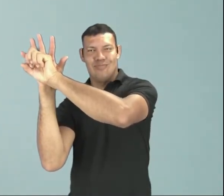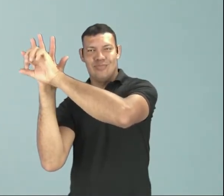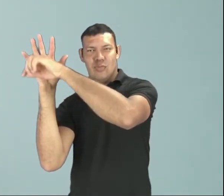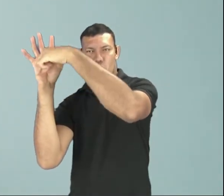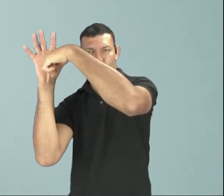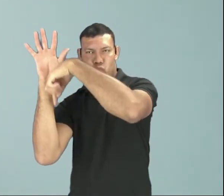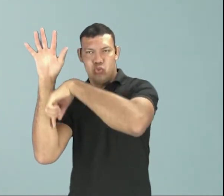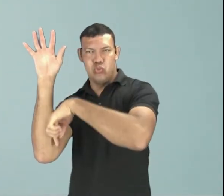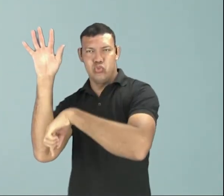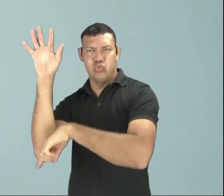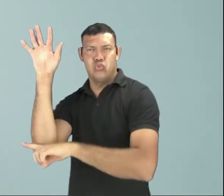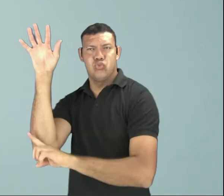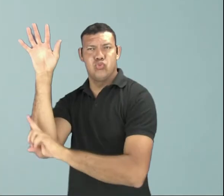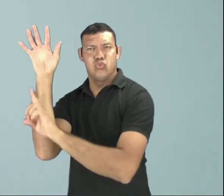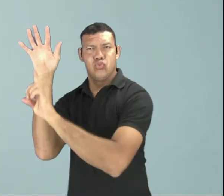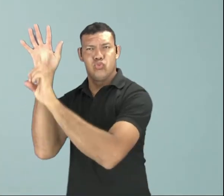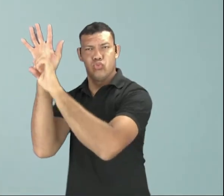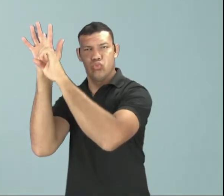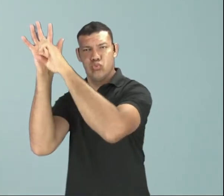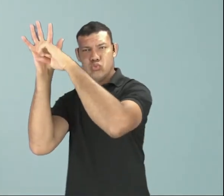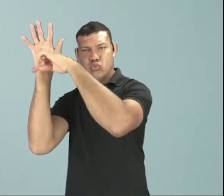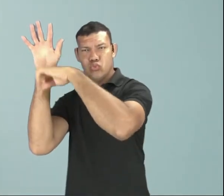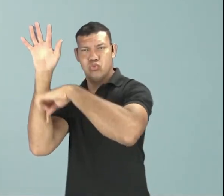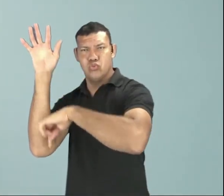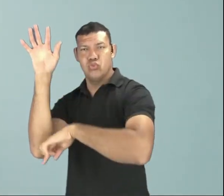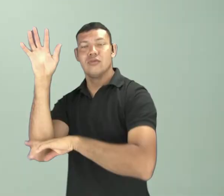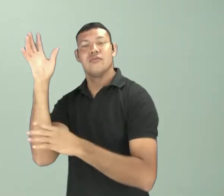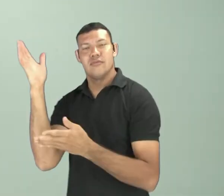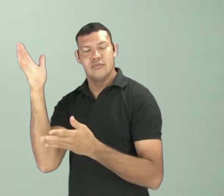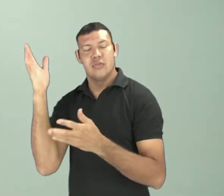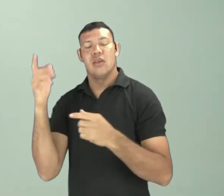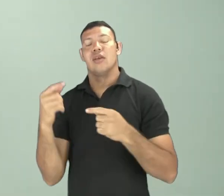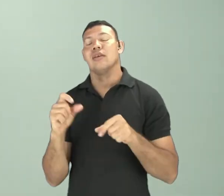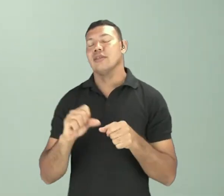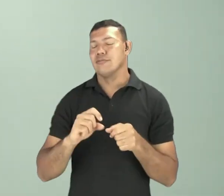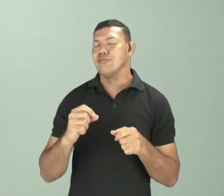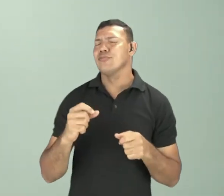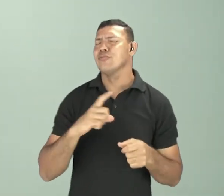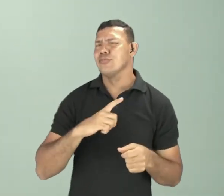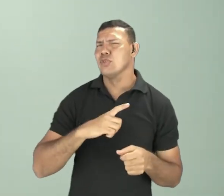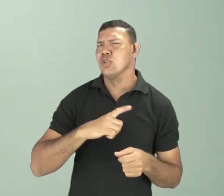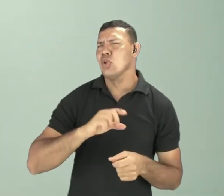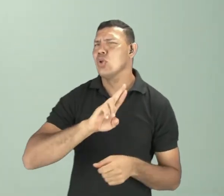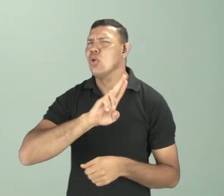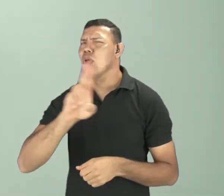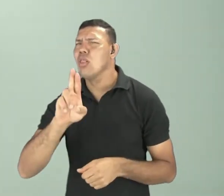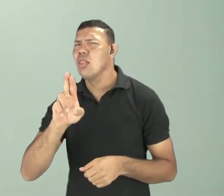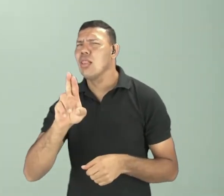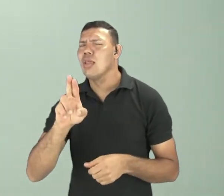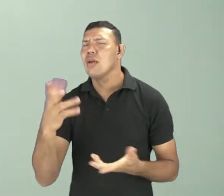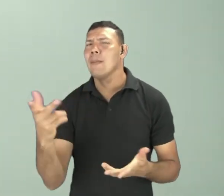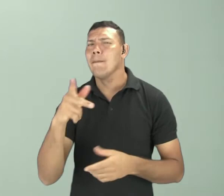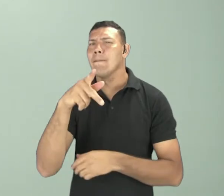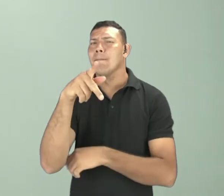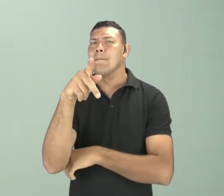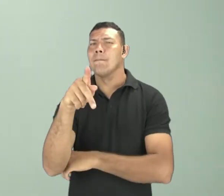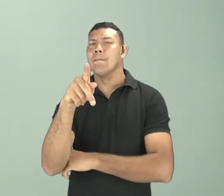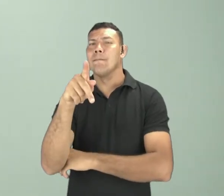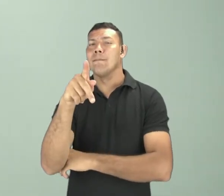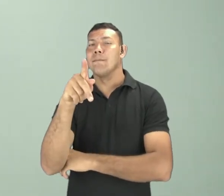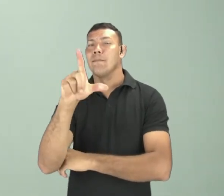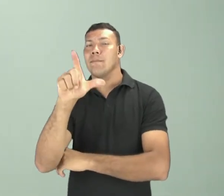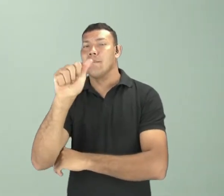nosso planeta que nós chamamos de seres autotróficos, que são aqueles que dizemos ser capazes de